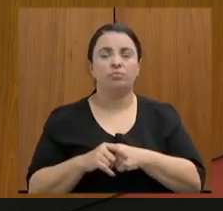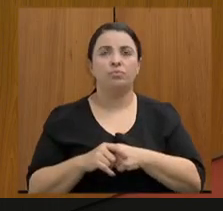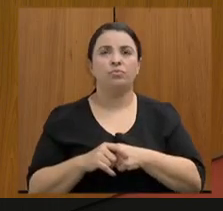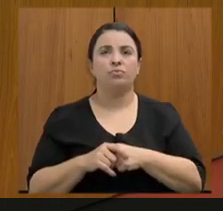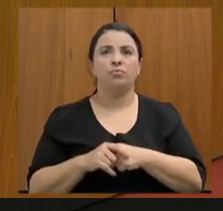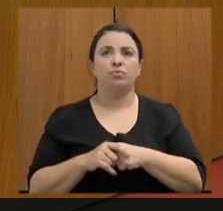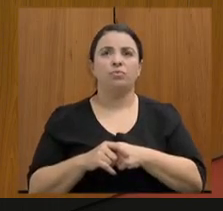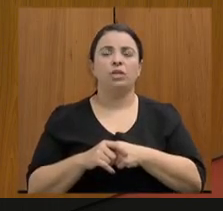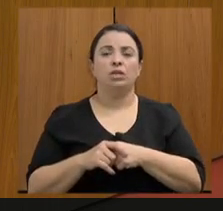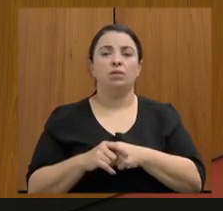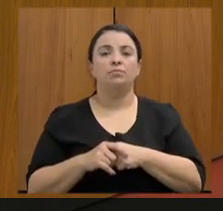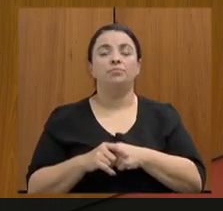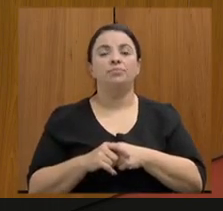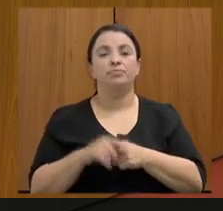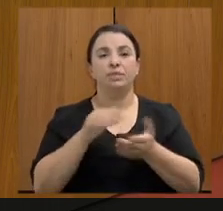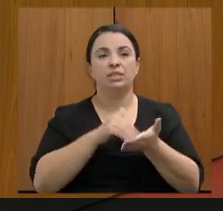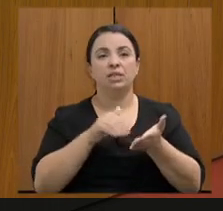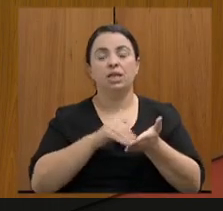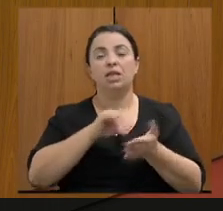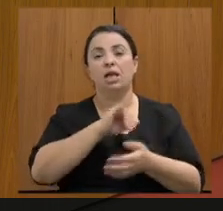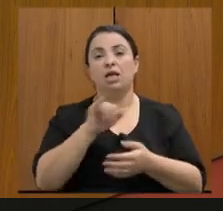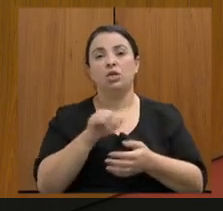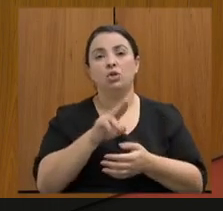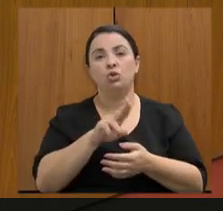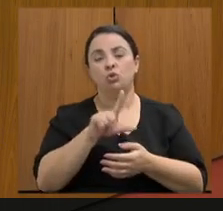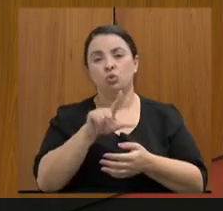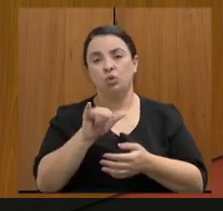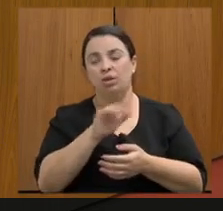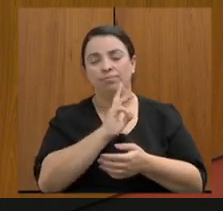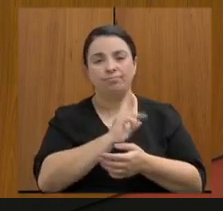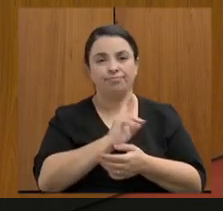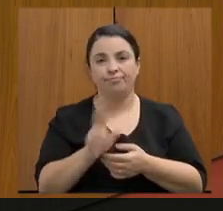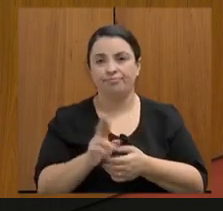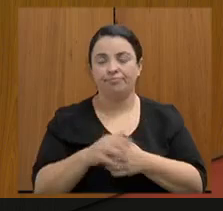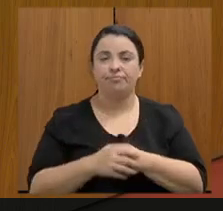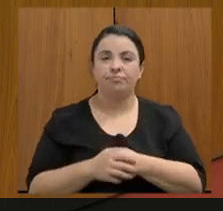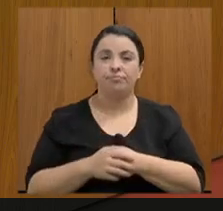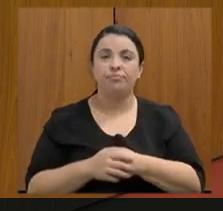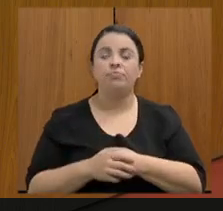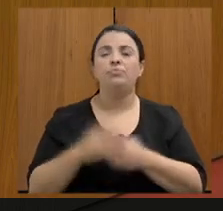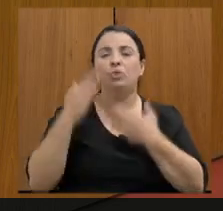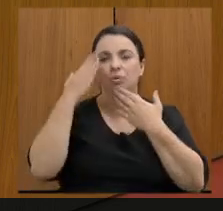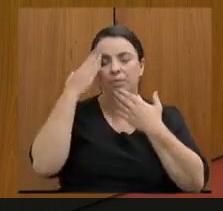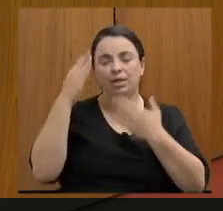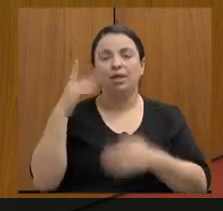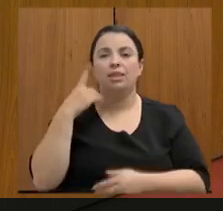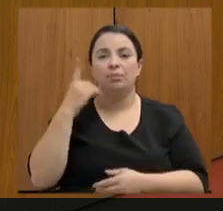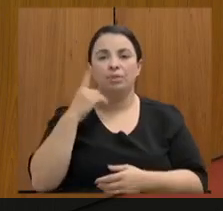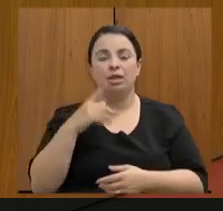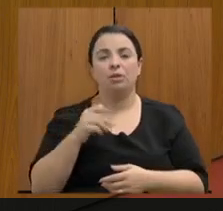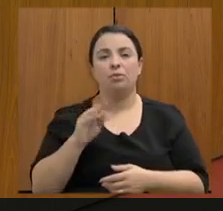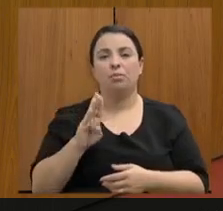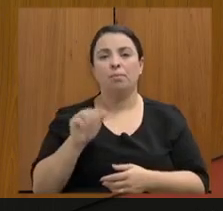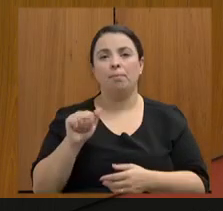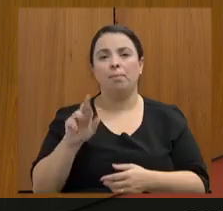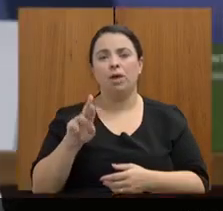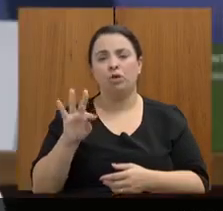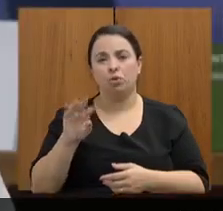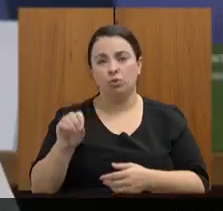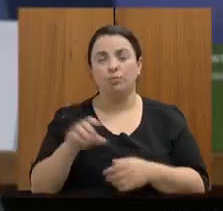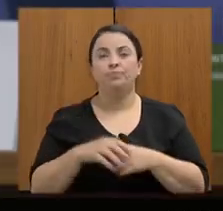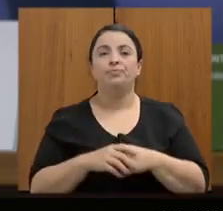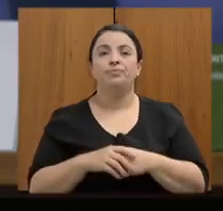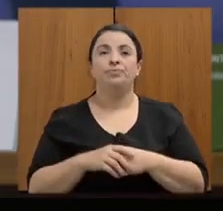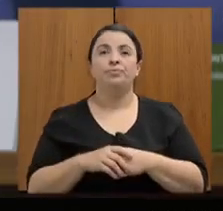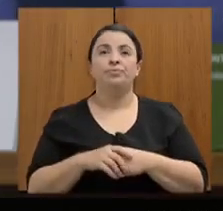palavra secretário Júlia para as suas respostas obrigada deputado Bartô sobre os celulares nós tivemos realmente